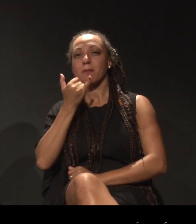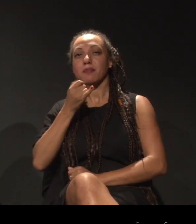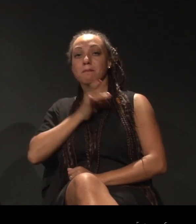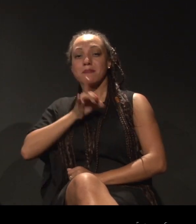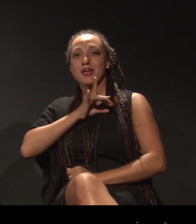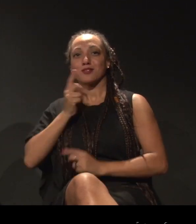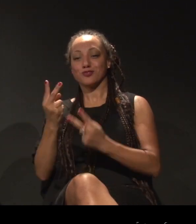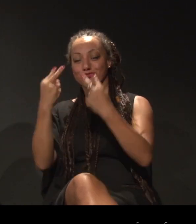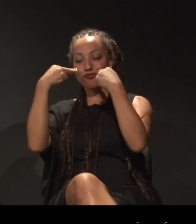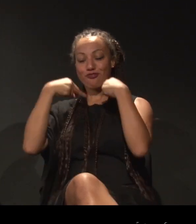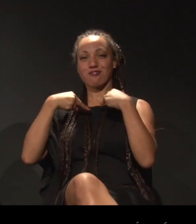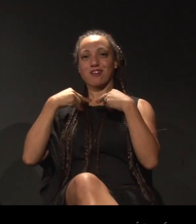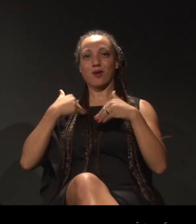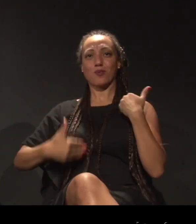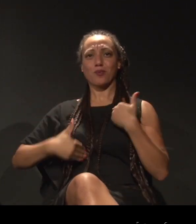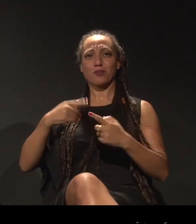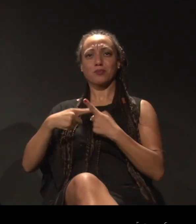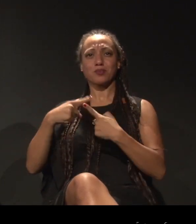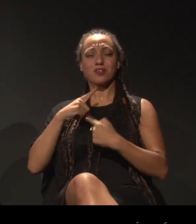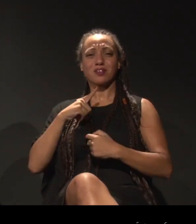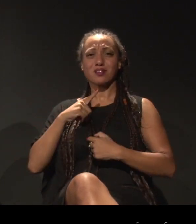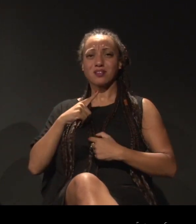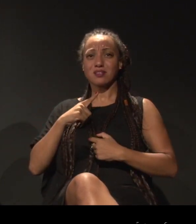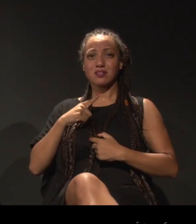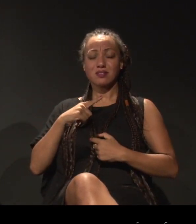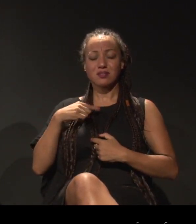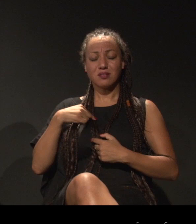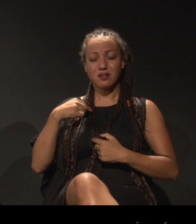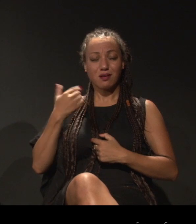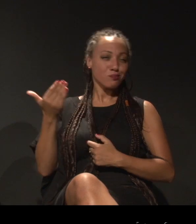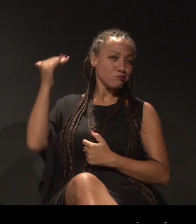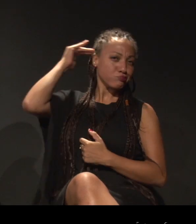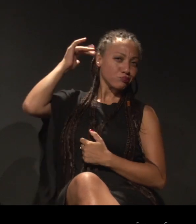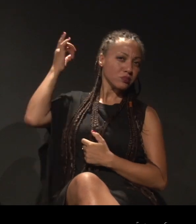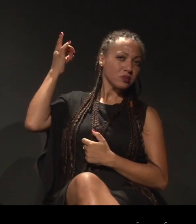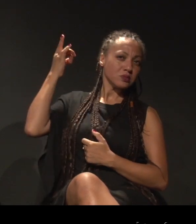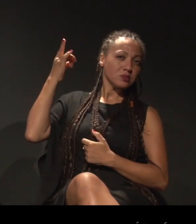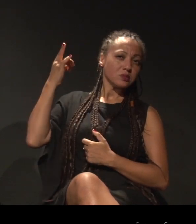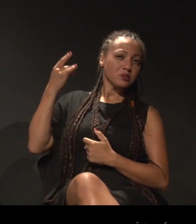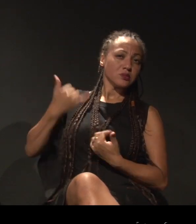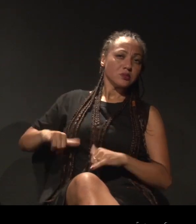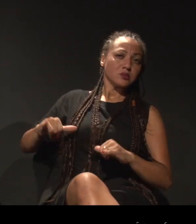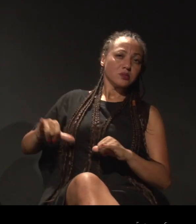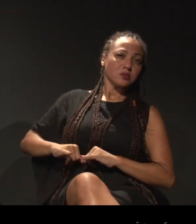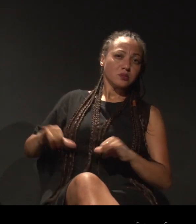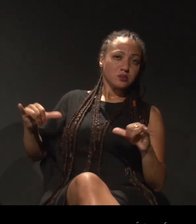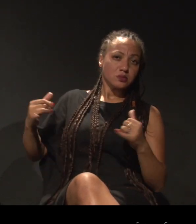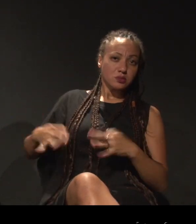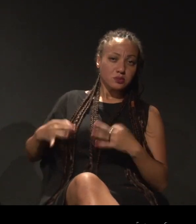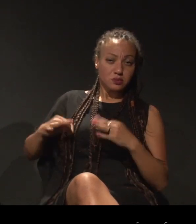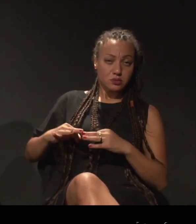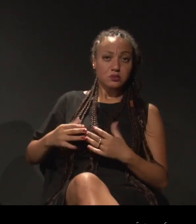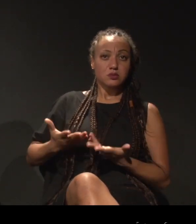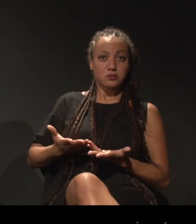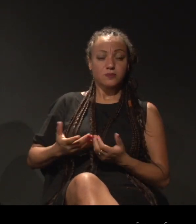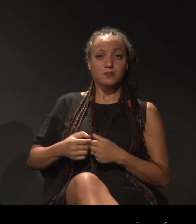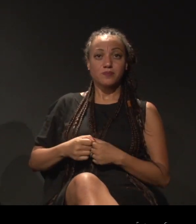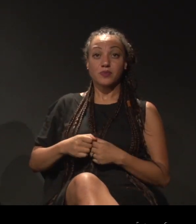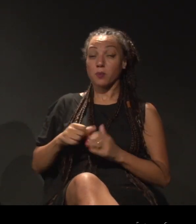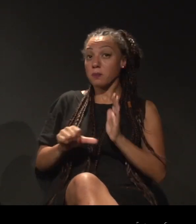Ele traz muitas feridas inconscientes. Então, acho que esse é o primeiro passo, o